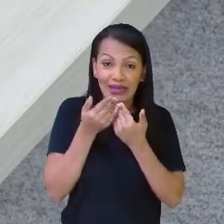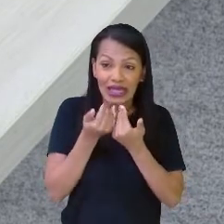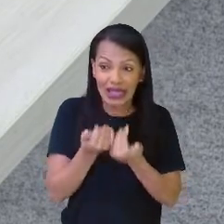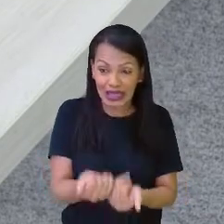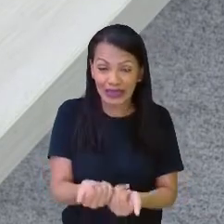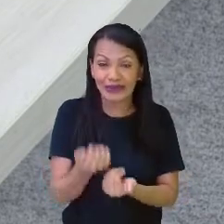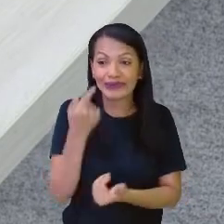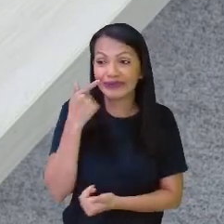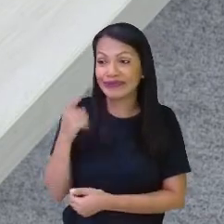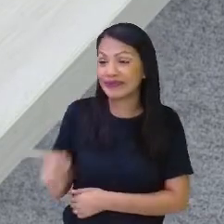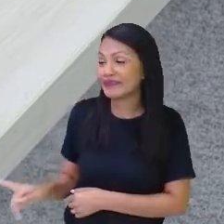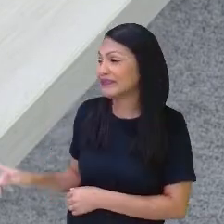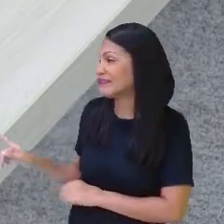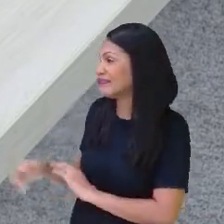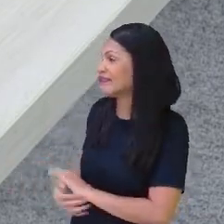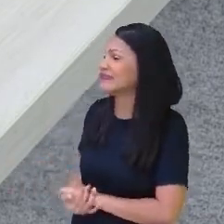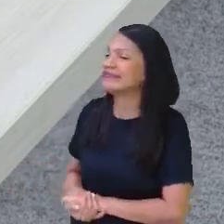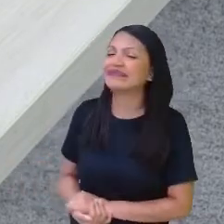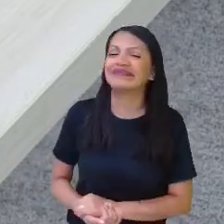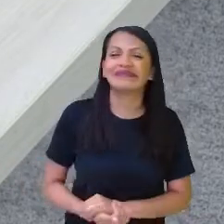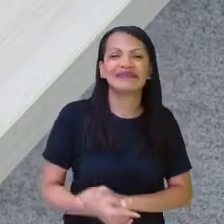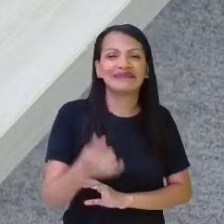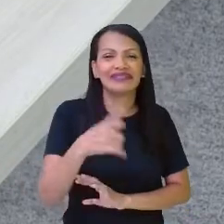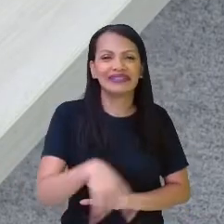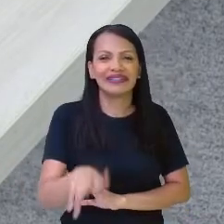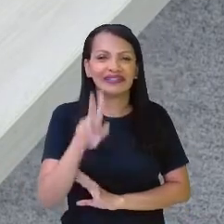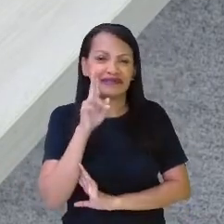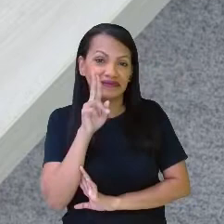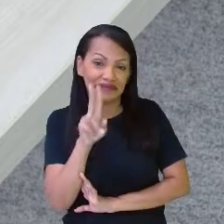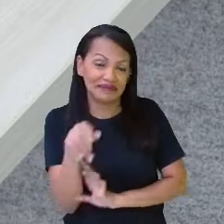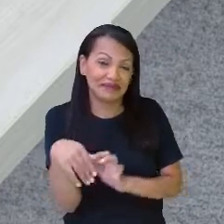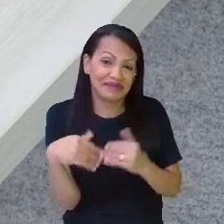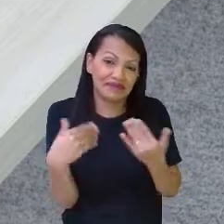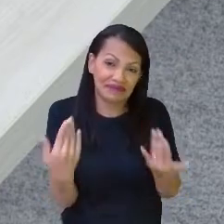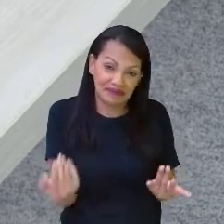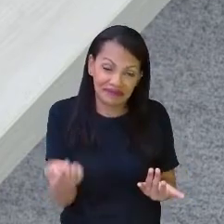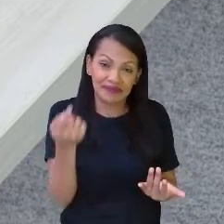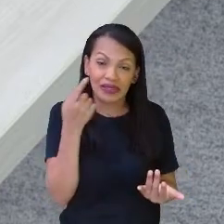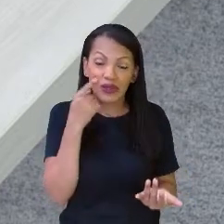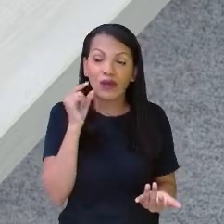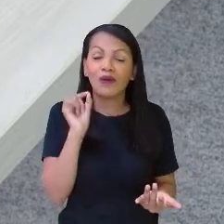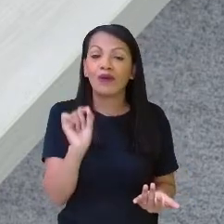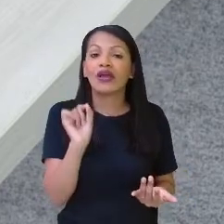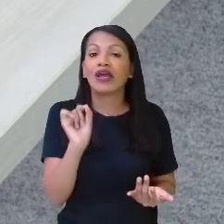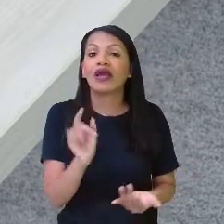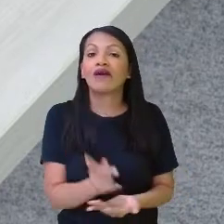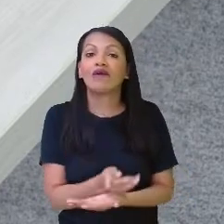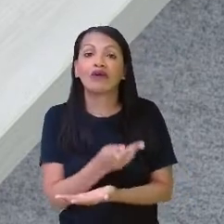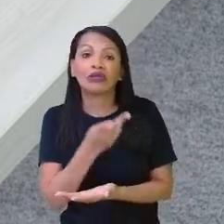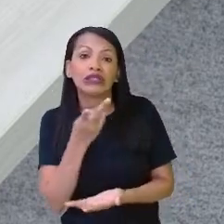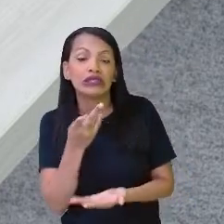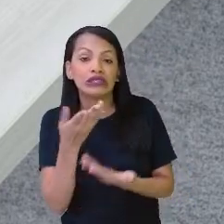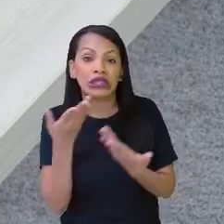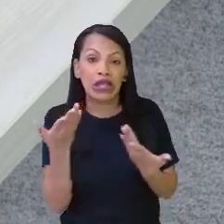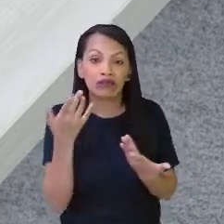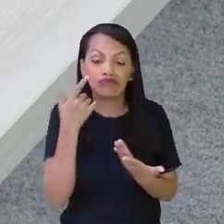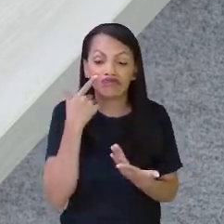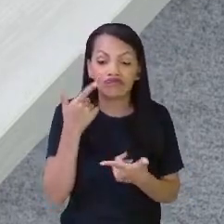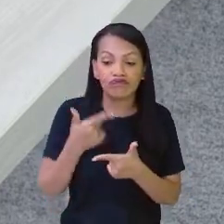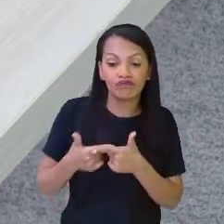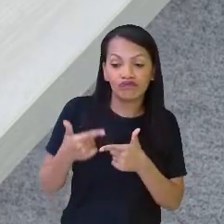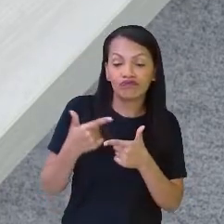aqui para ver se dá para vocês virem. Aí, ó, o que foi que aconteceu na situação problema?